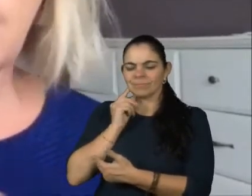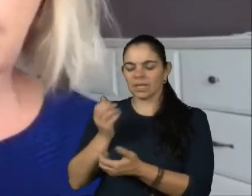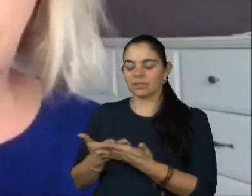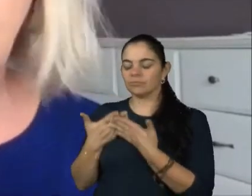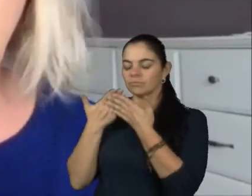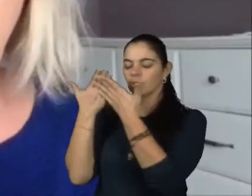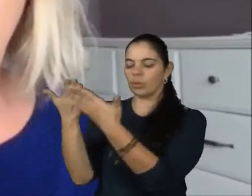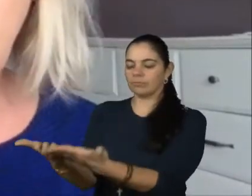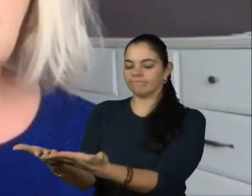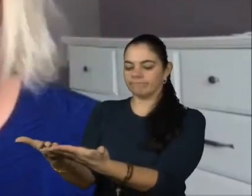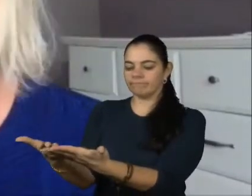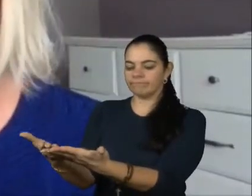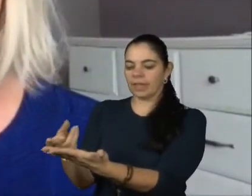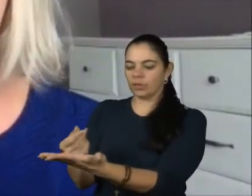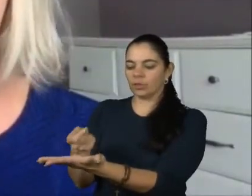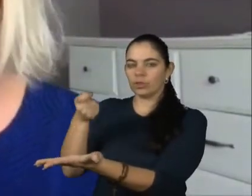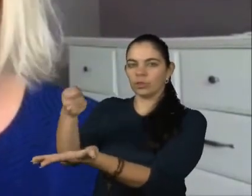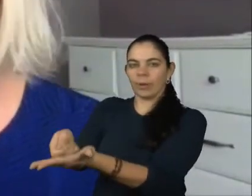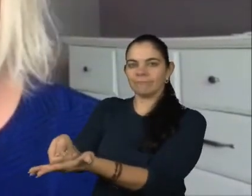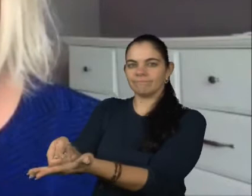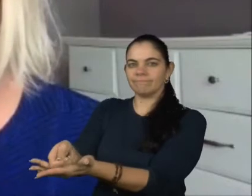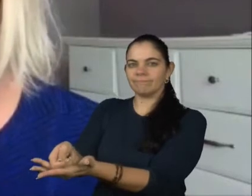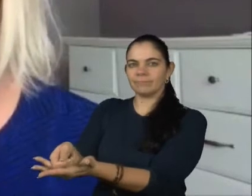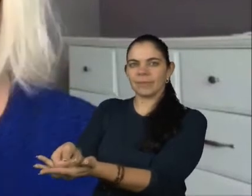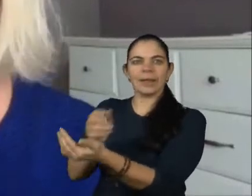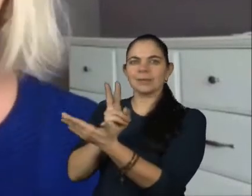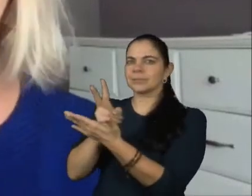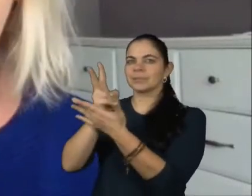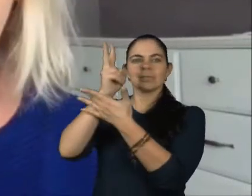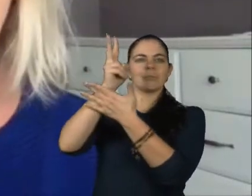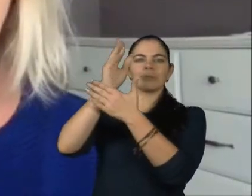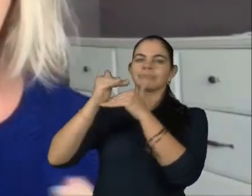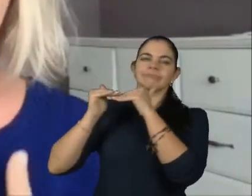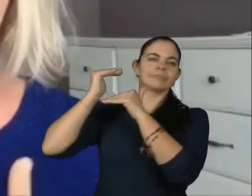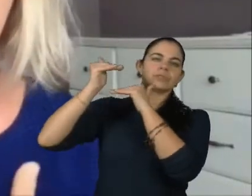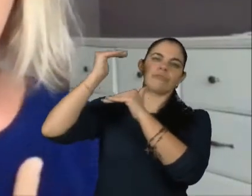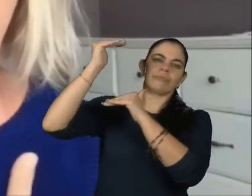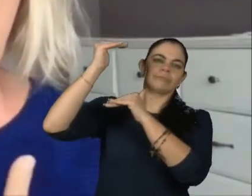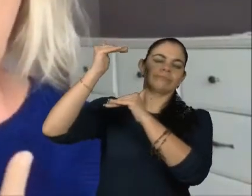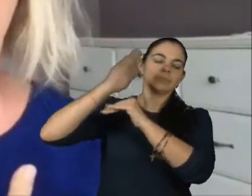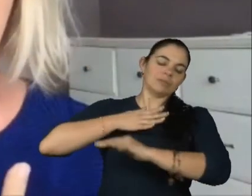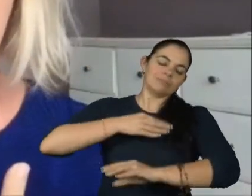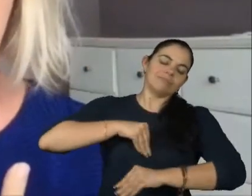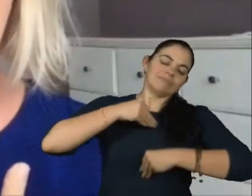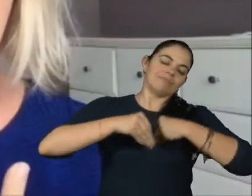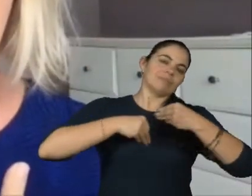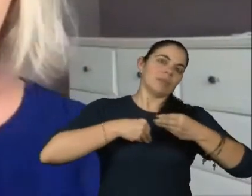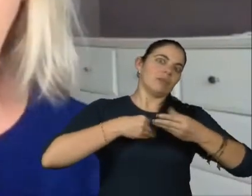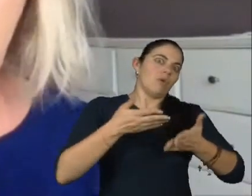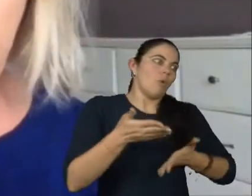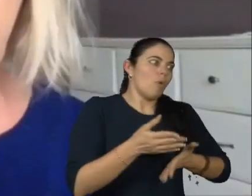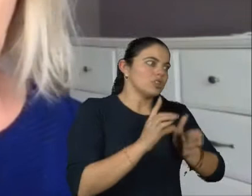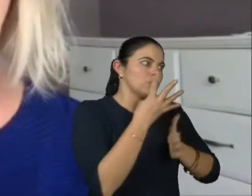Então, dar um dinheirinho, era aquela imagem, era para desenvolver esse sentimento dentro da gente. Hoje, 40